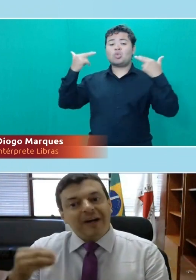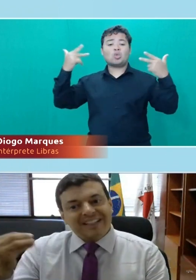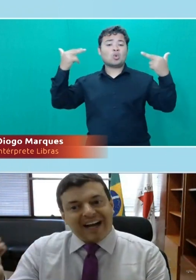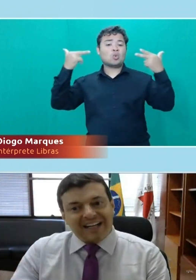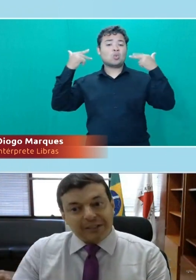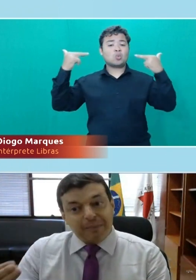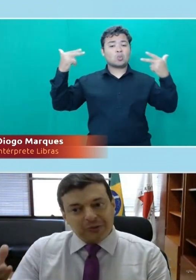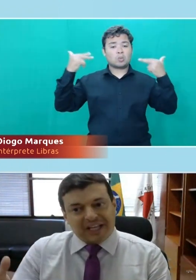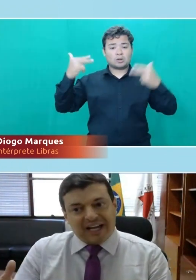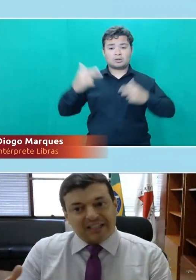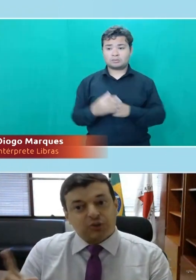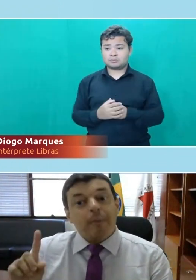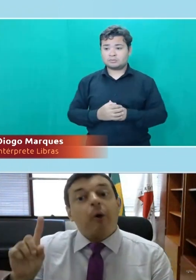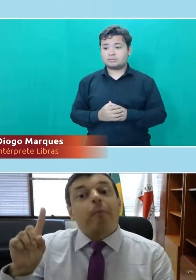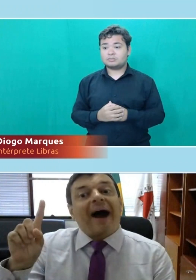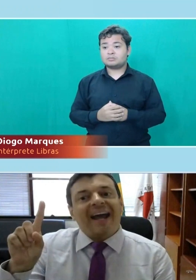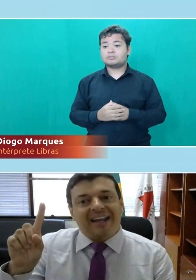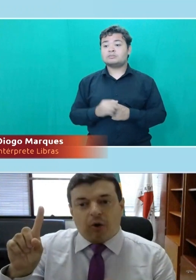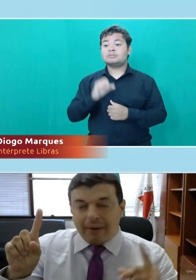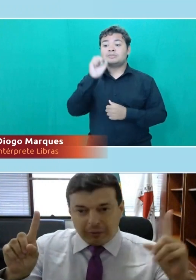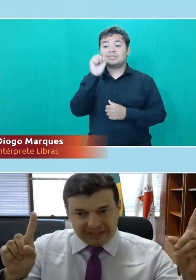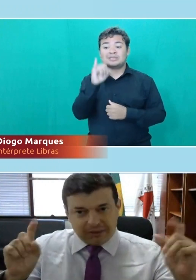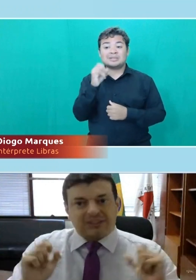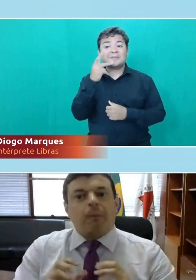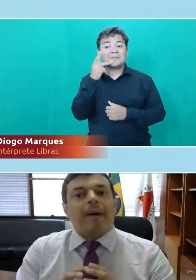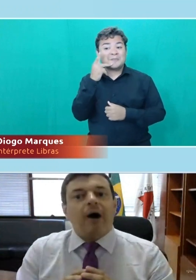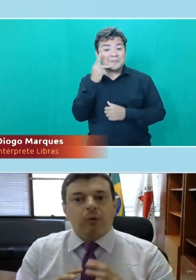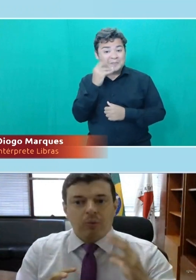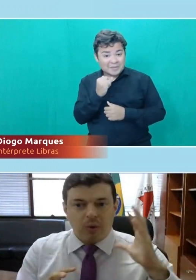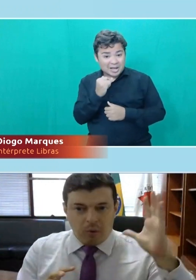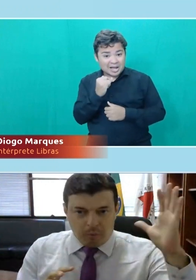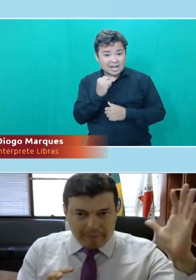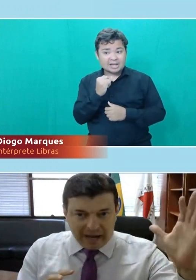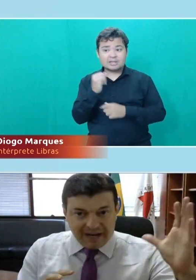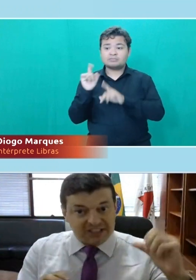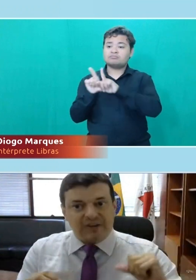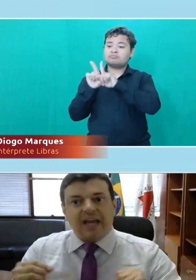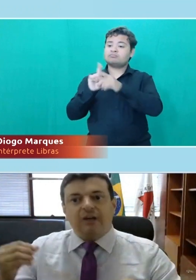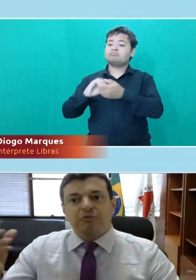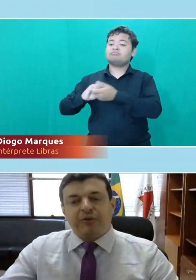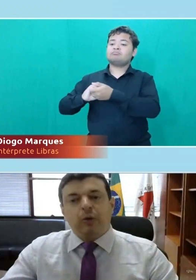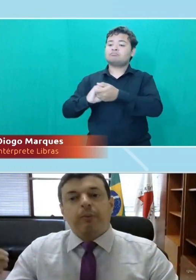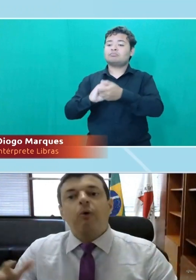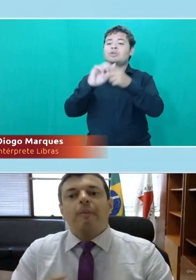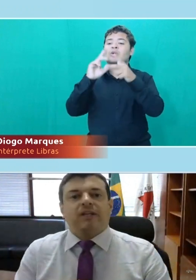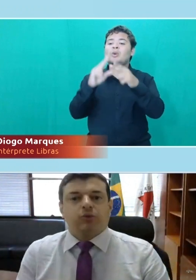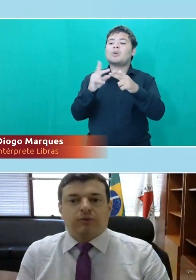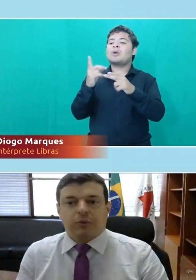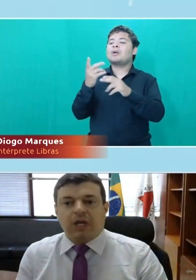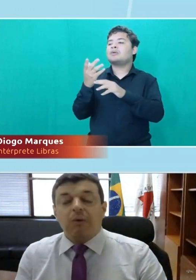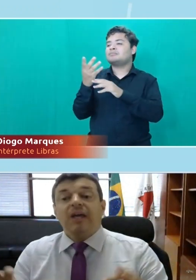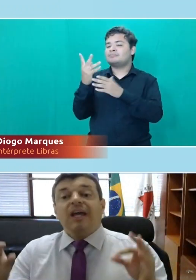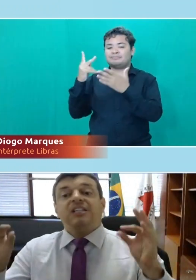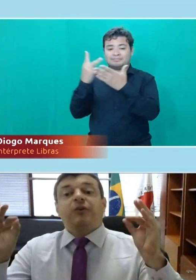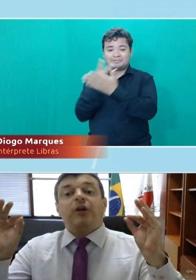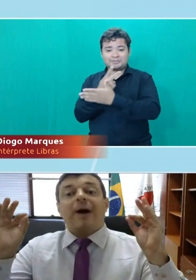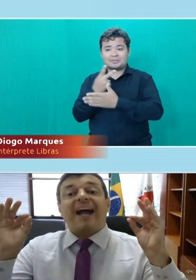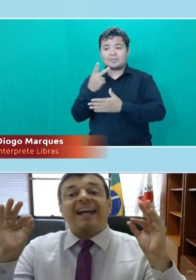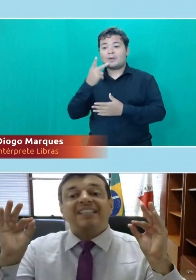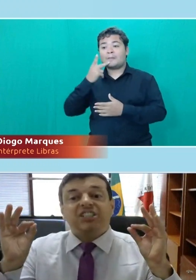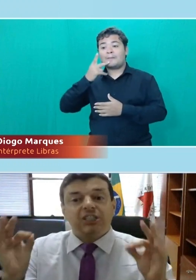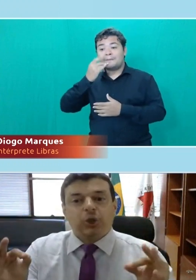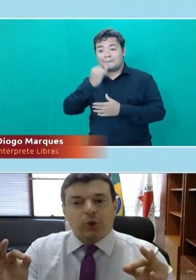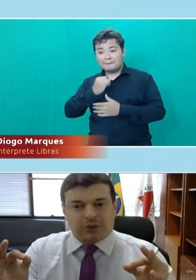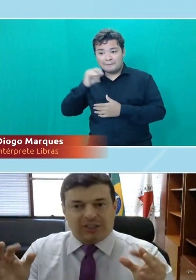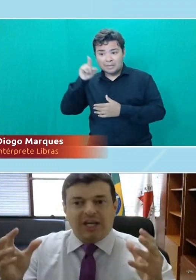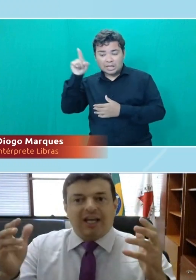Se eu andar de mãos dadas com meu pai, como aconteceu em São Paulo, um pai mais velho, um filho pouco mais novo do que eu, eles foram